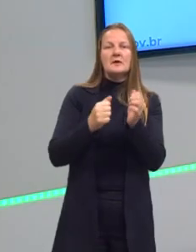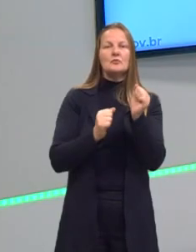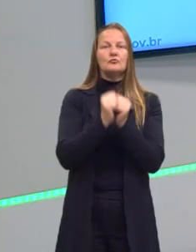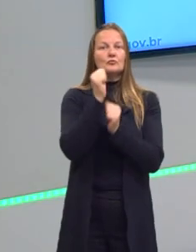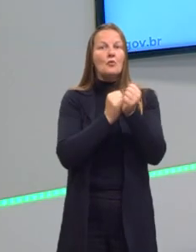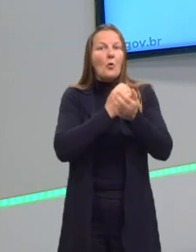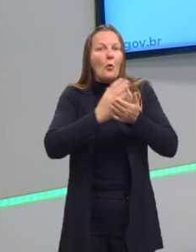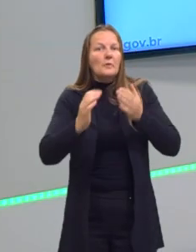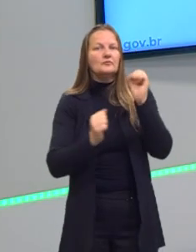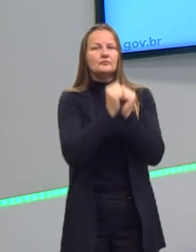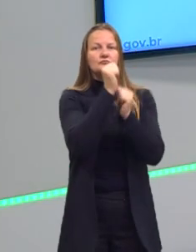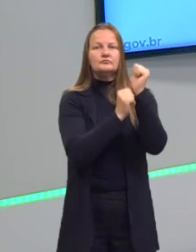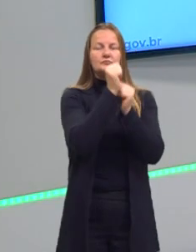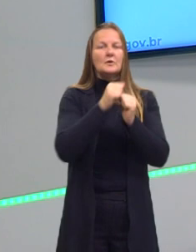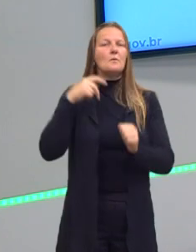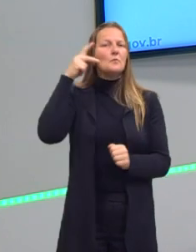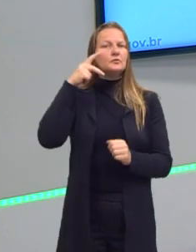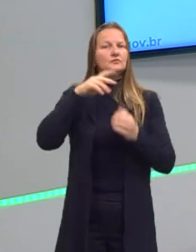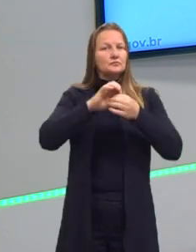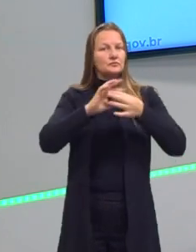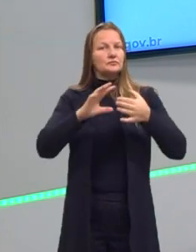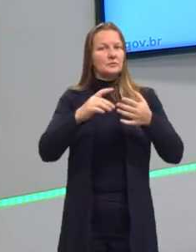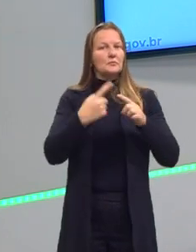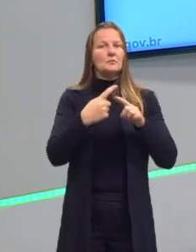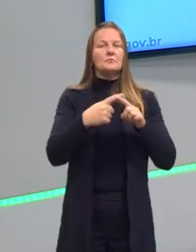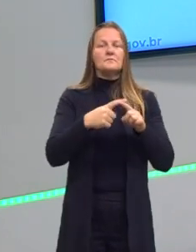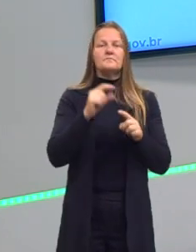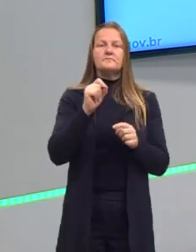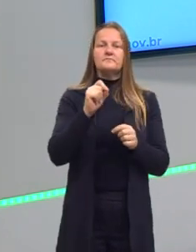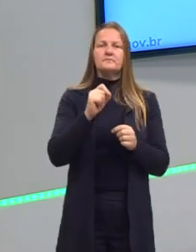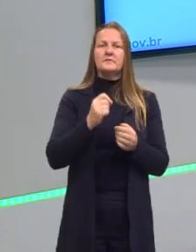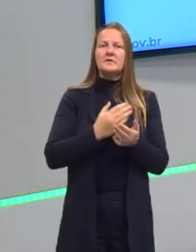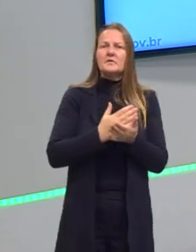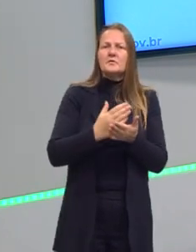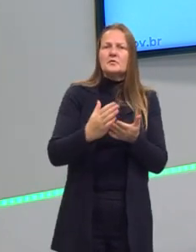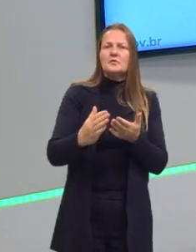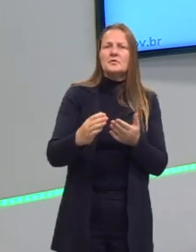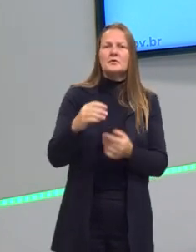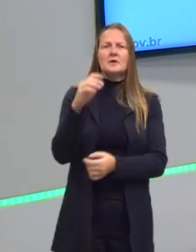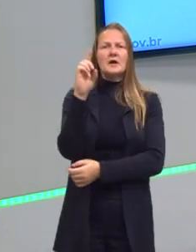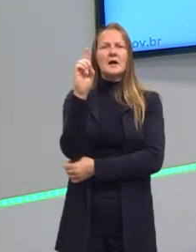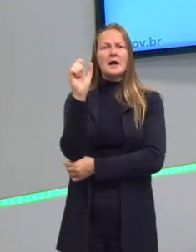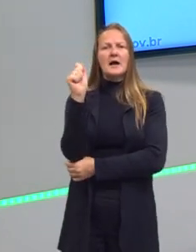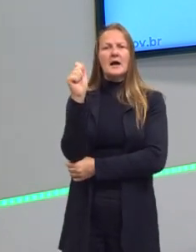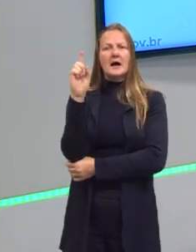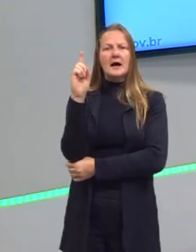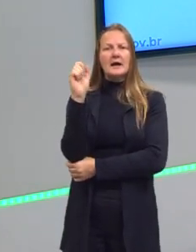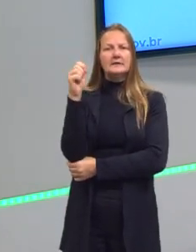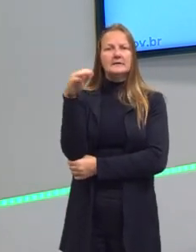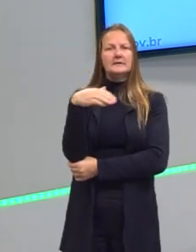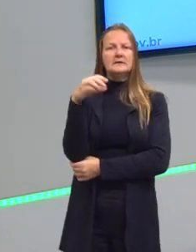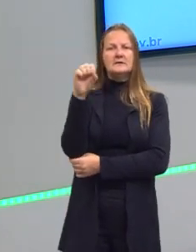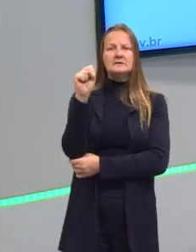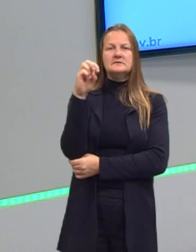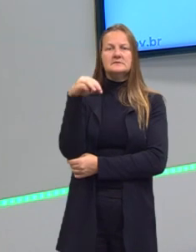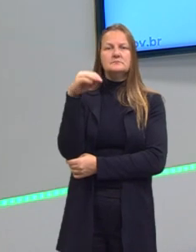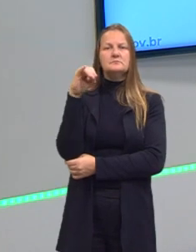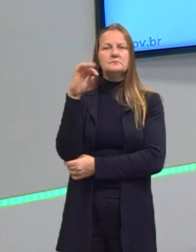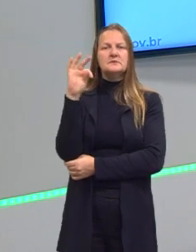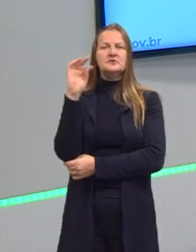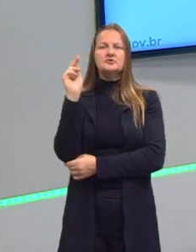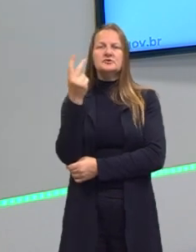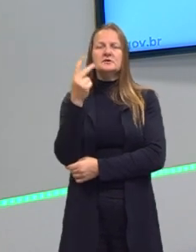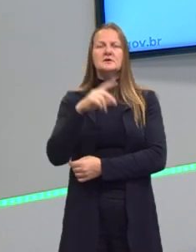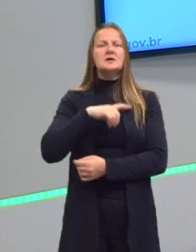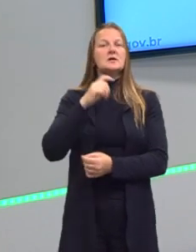E essa política liberal, né? Essa política do Adam Smith, do Ricardo, lembra da mão invisível? O Estado